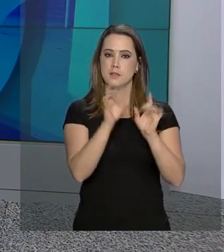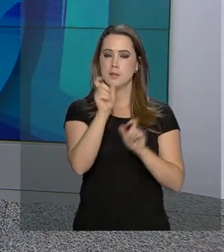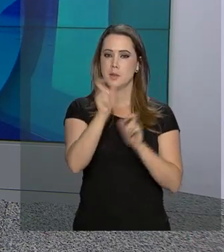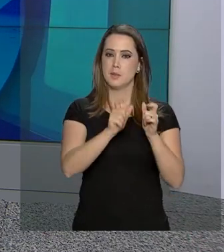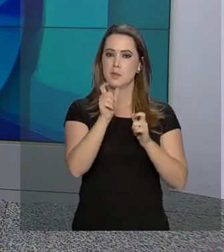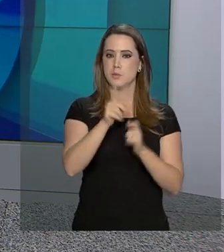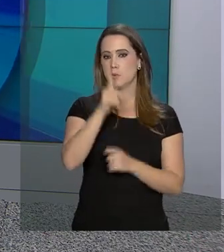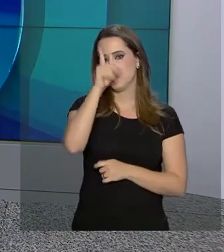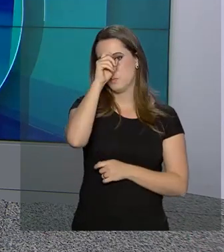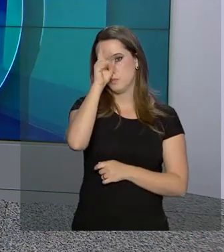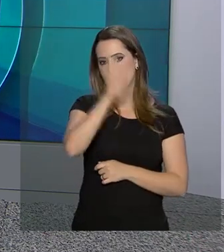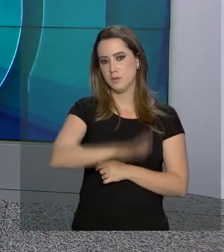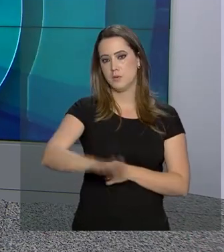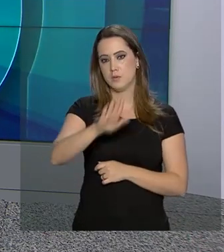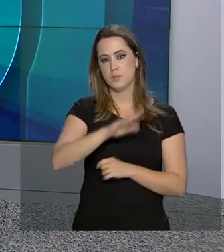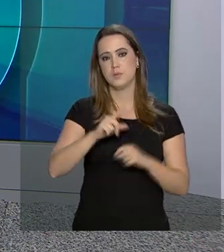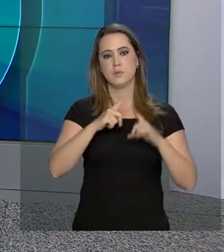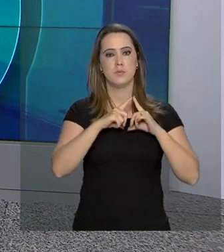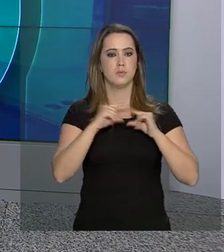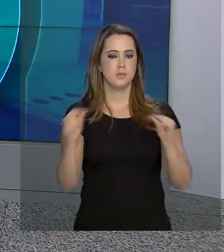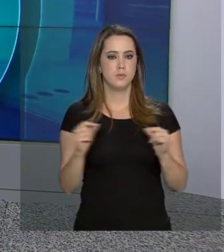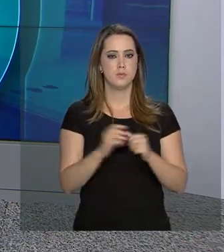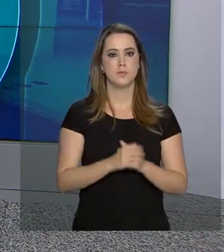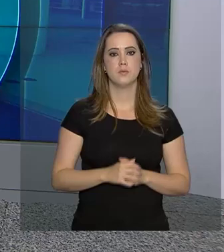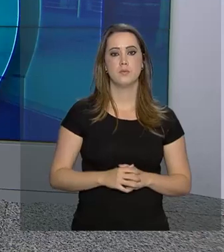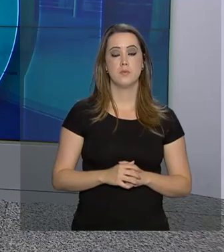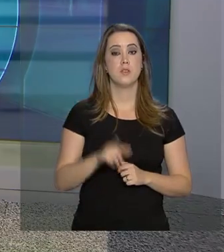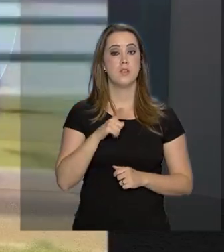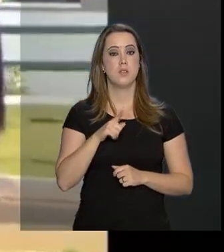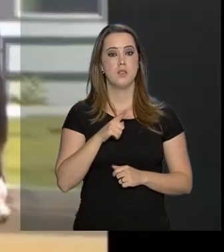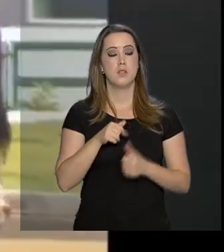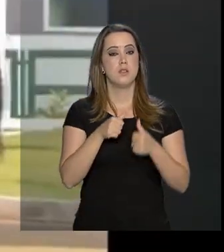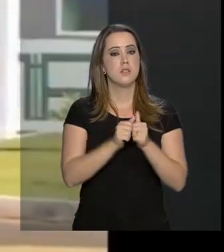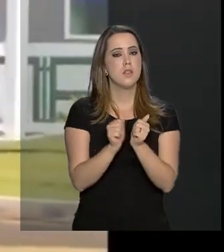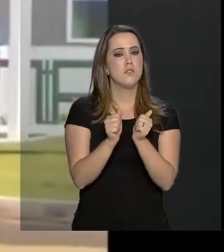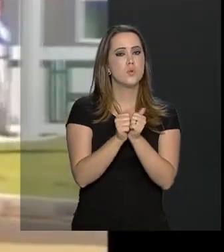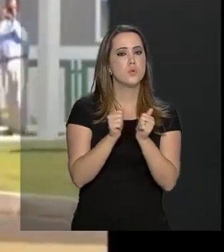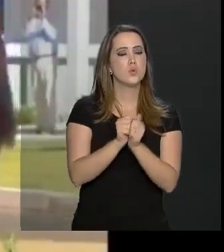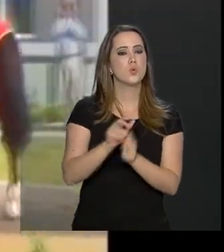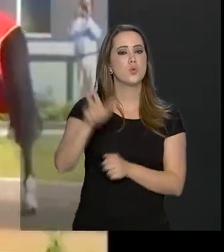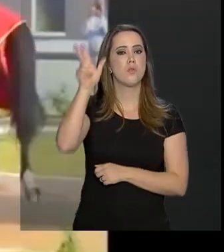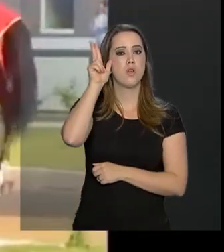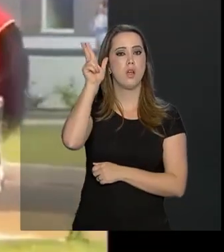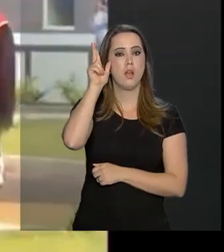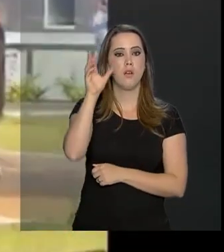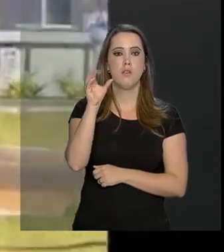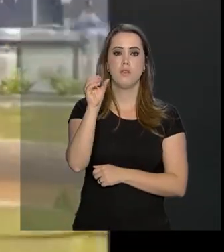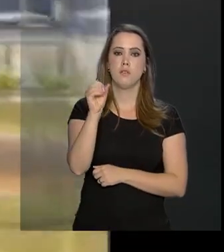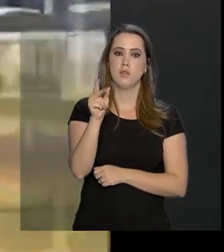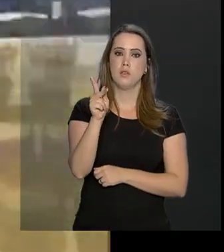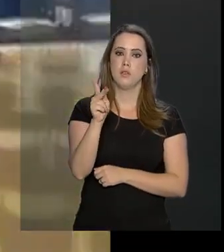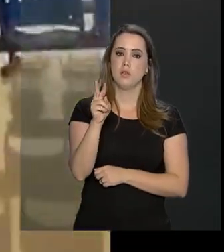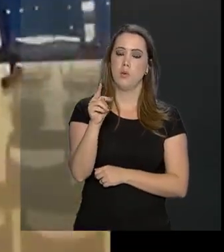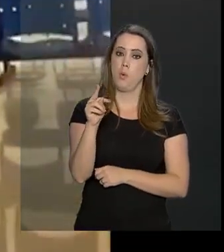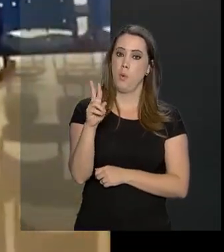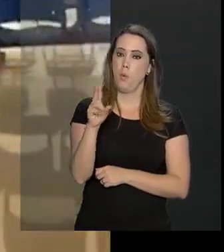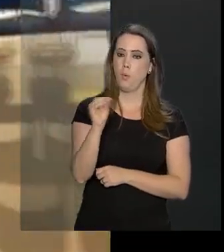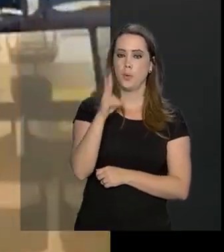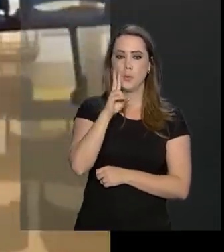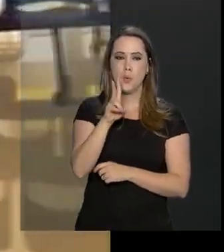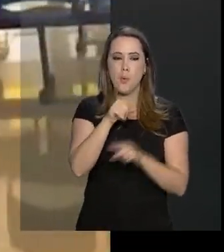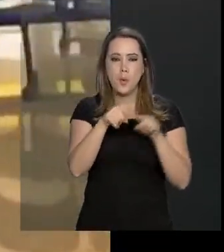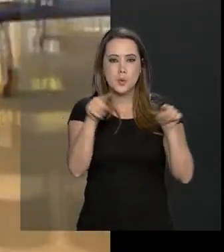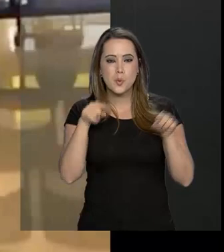aos pacientes do Hospital da Criança de Brasília. E quem esteve por lá foi o cavalo Oportuno, que entrou nos